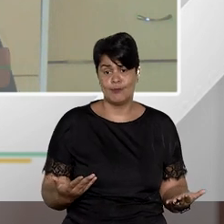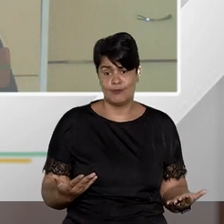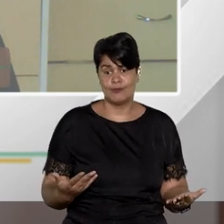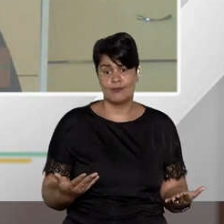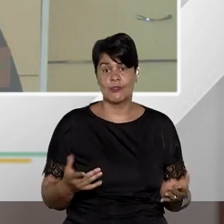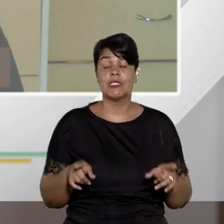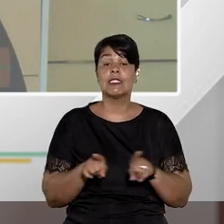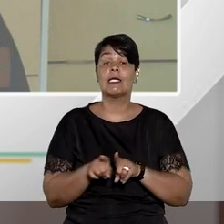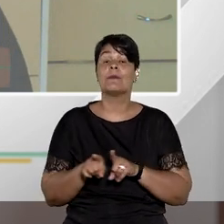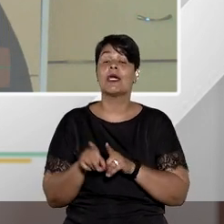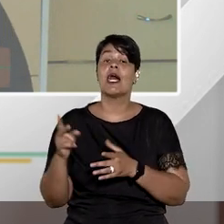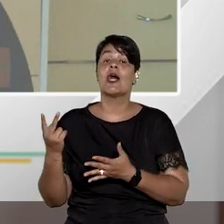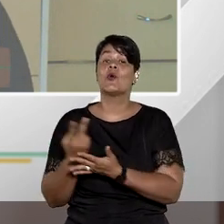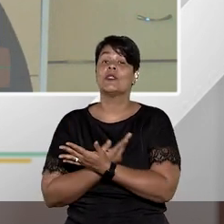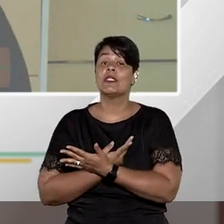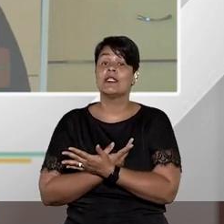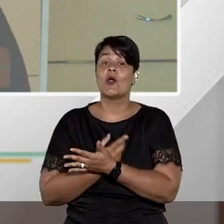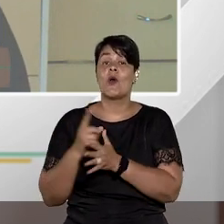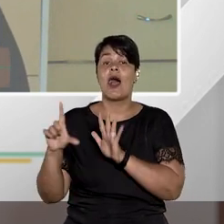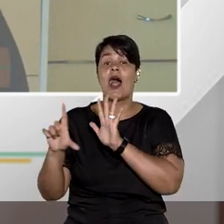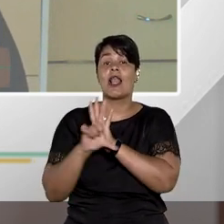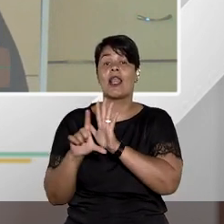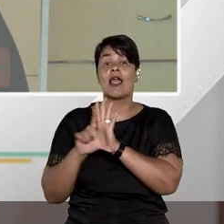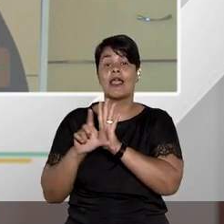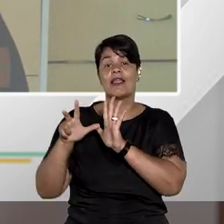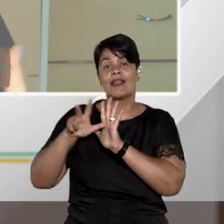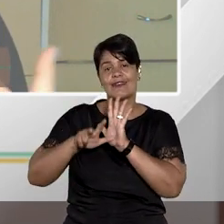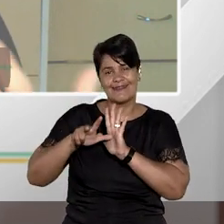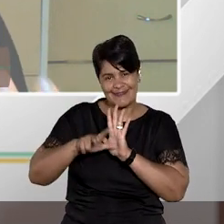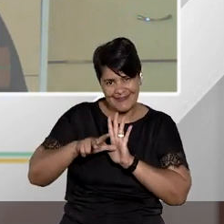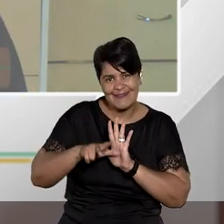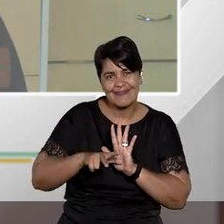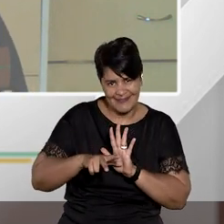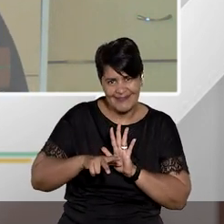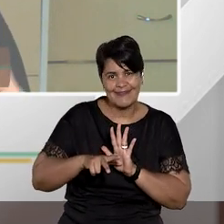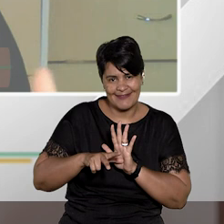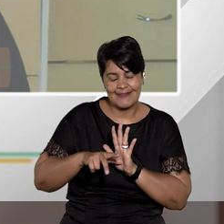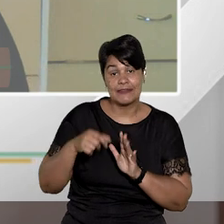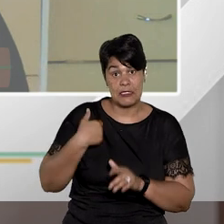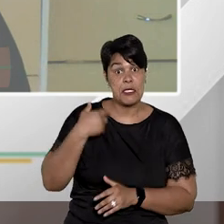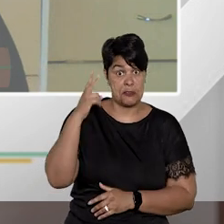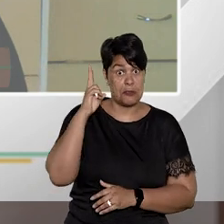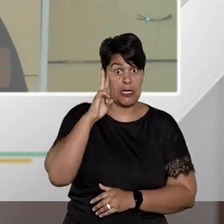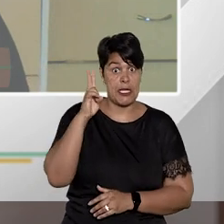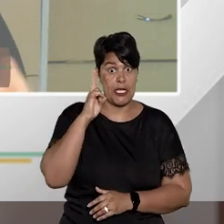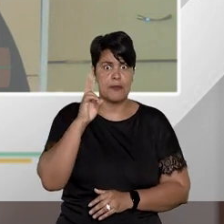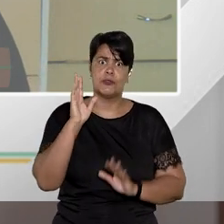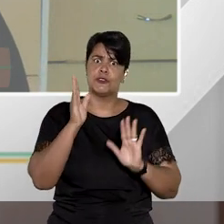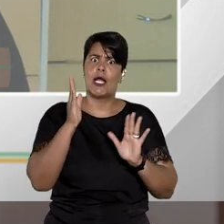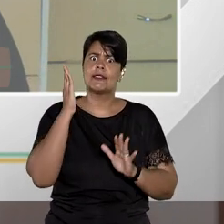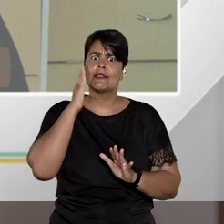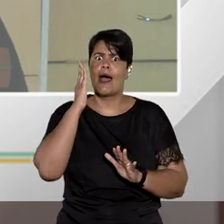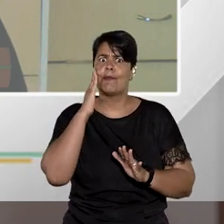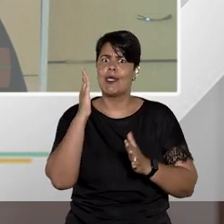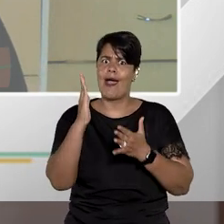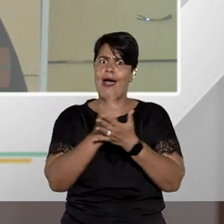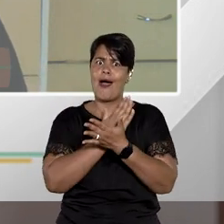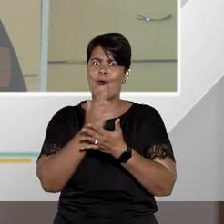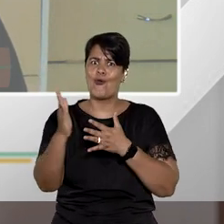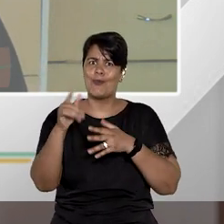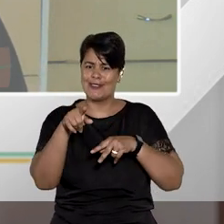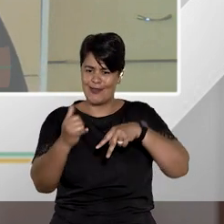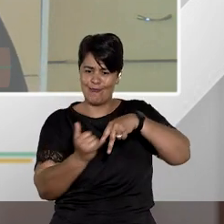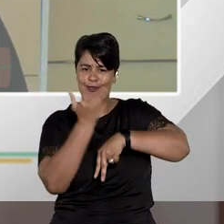isso aconteceu também com a chamada lei Maria da Penha eu lembro que eu já sabia até de cor o nome de algumas das